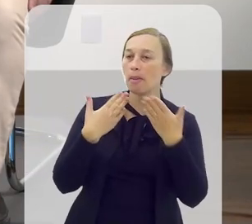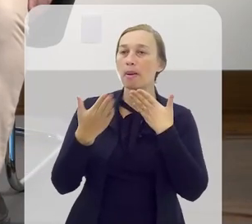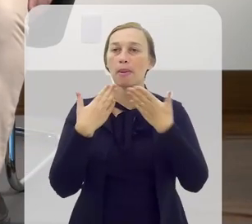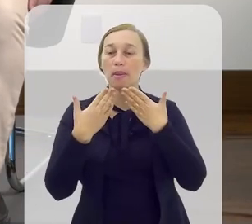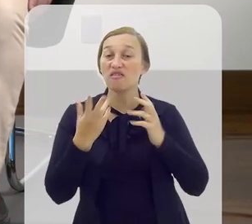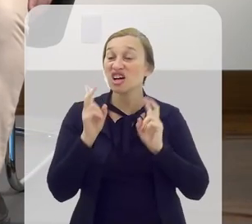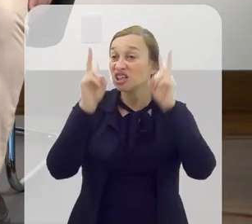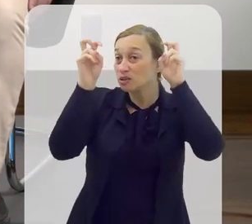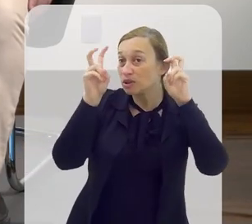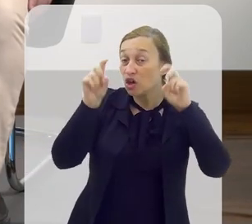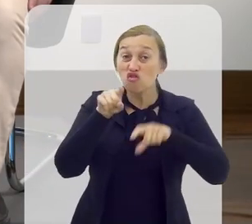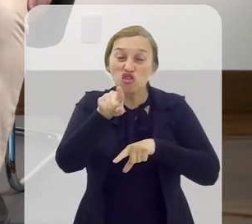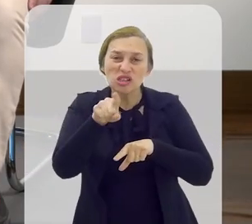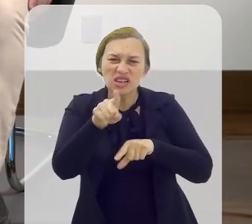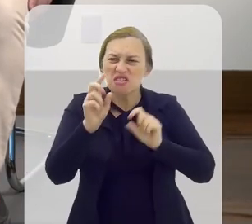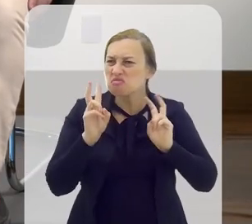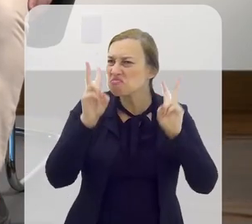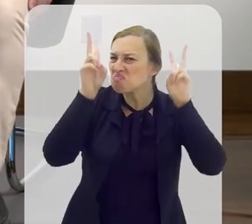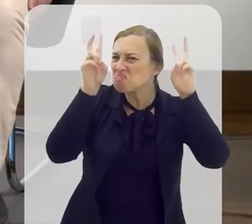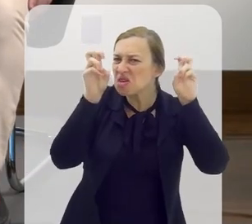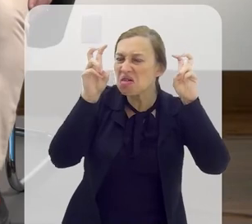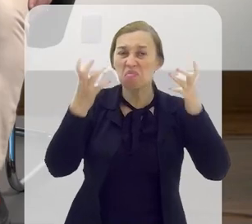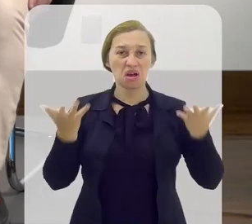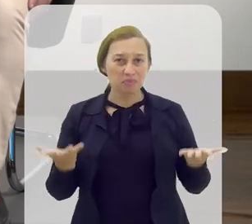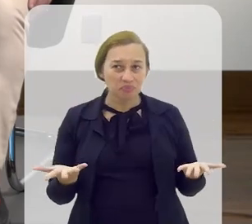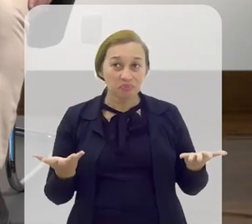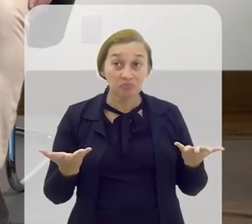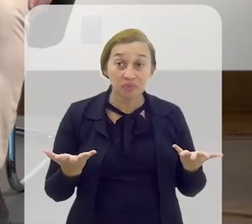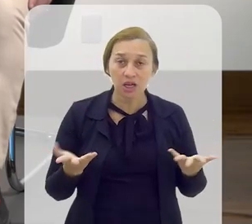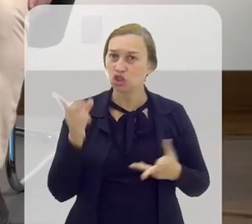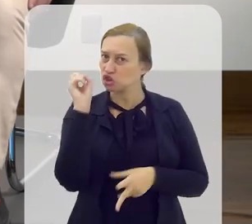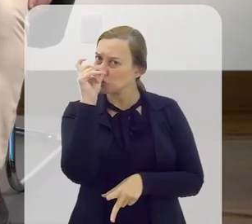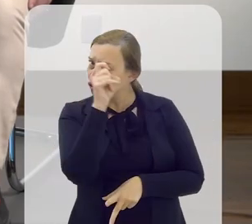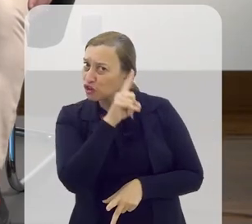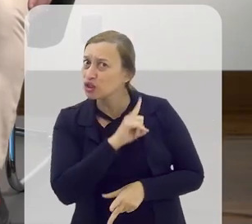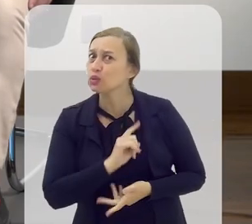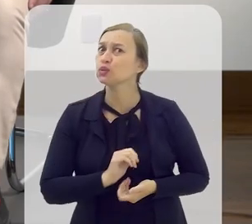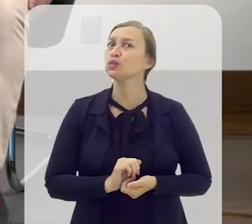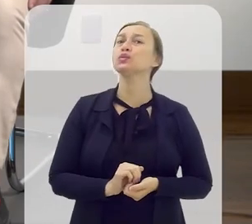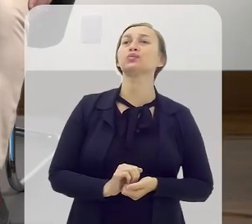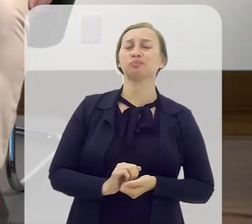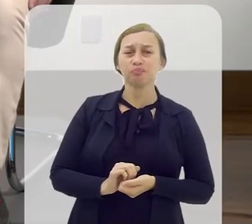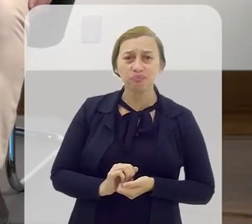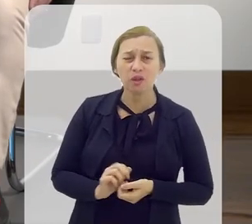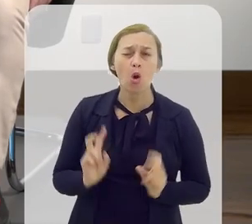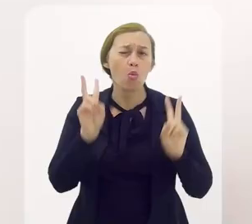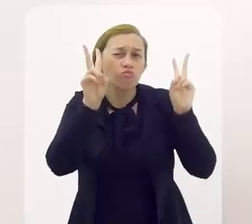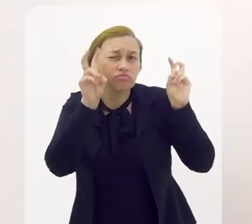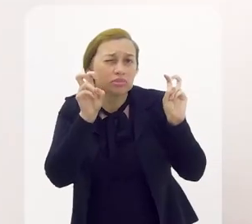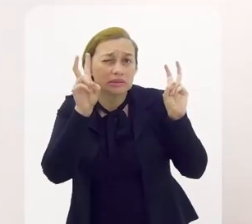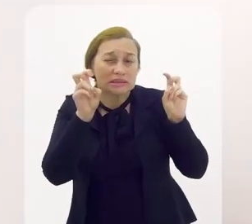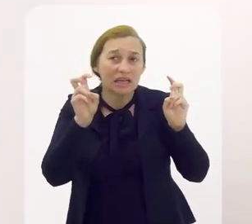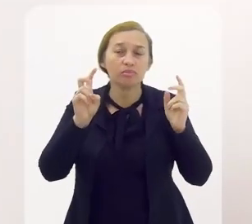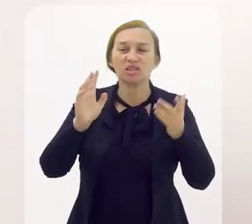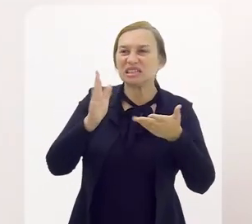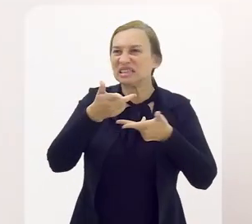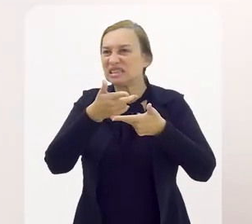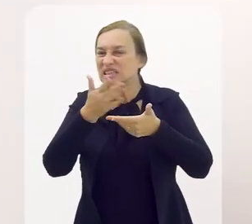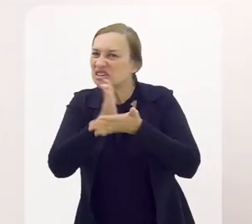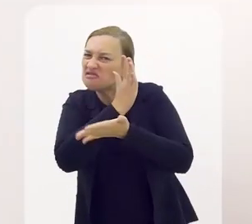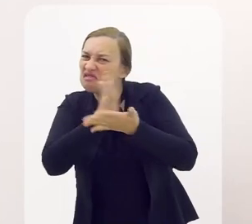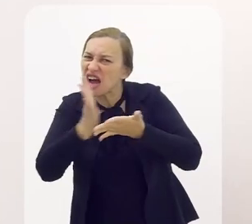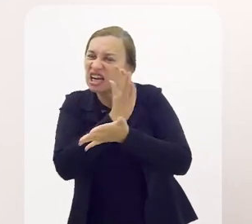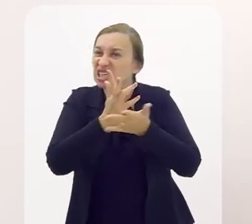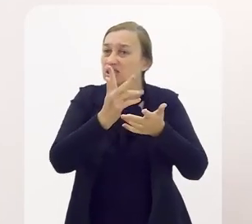falar sobre isso. Porque você veio com um tema, um tema difícil, um tema que